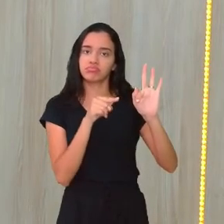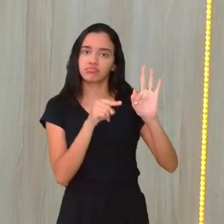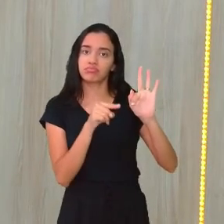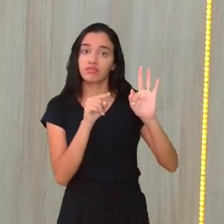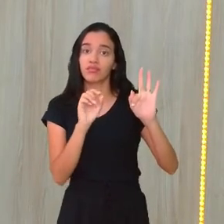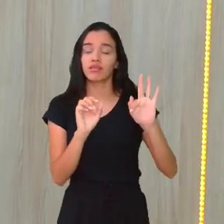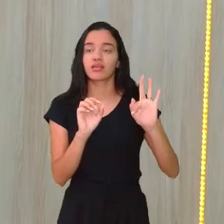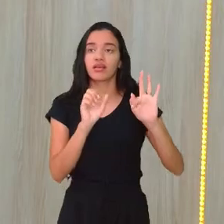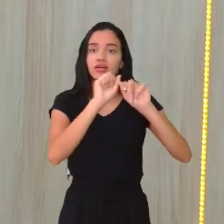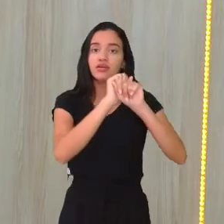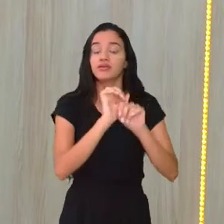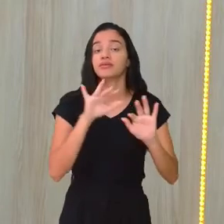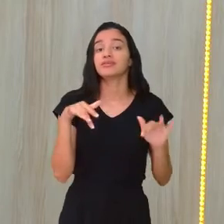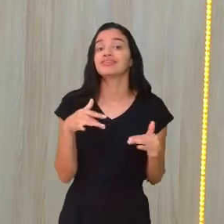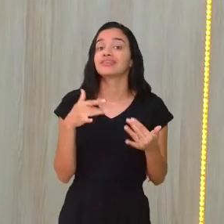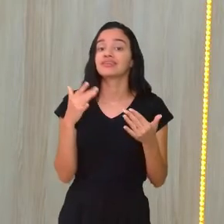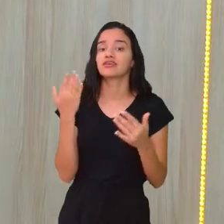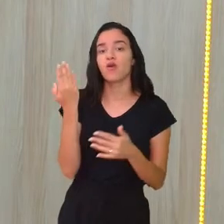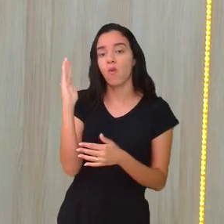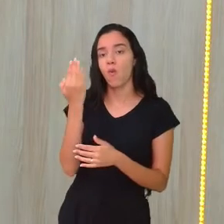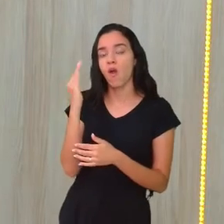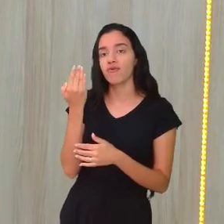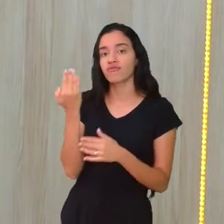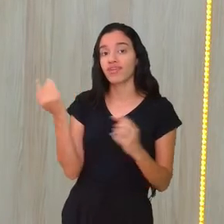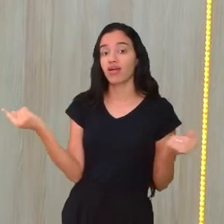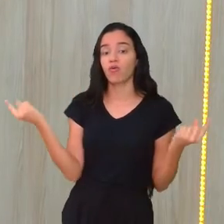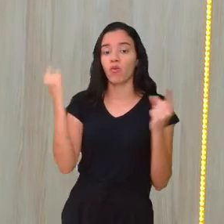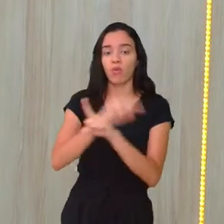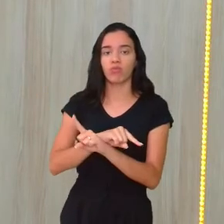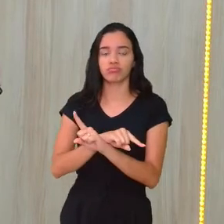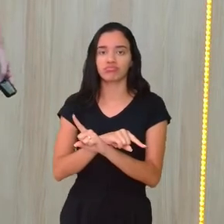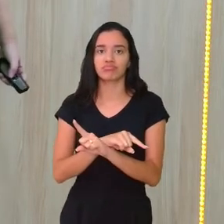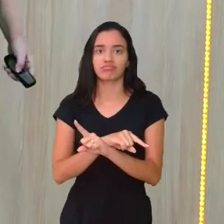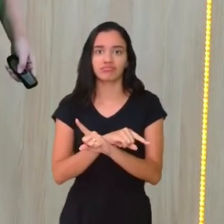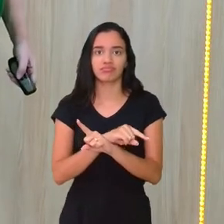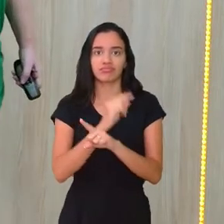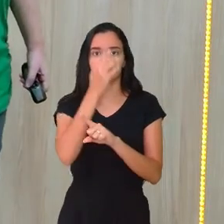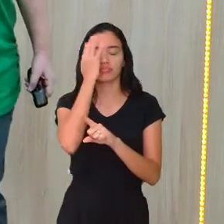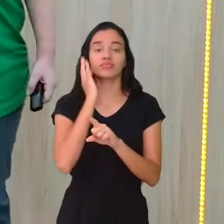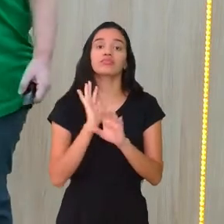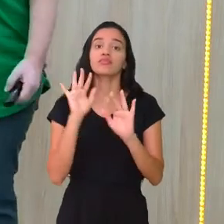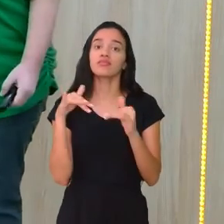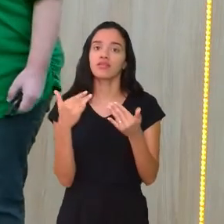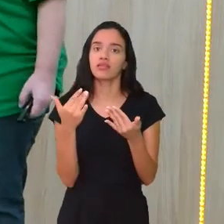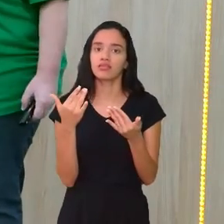clara que o reflexo dela está ao contrário. Então,